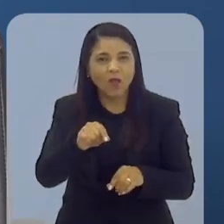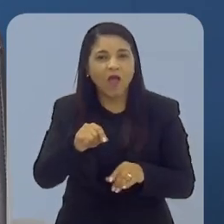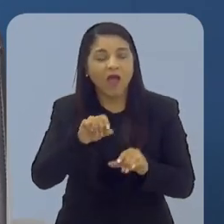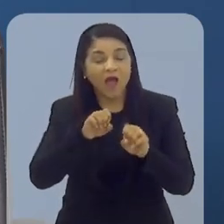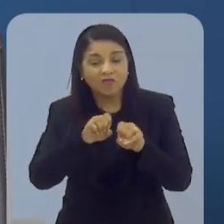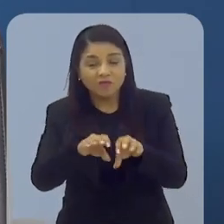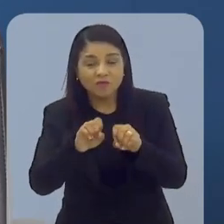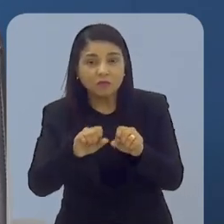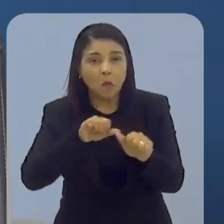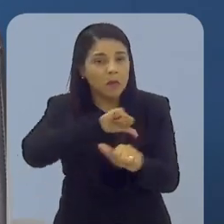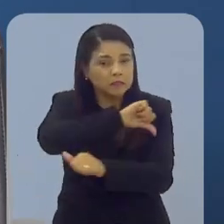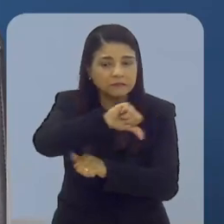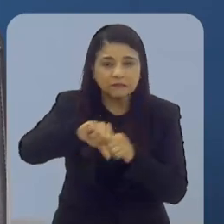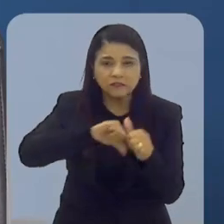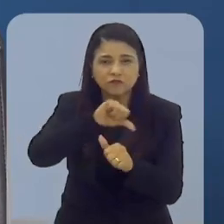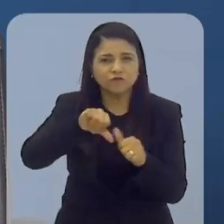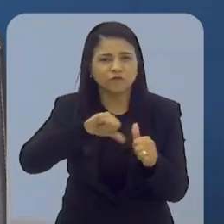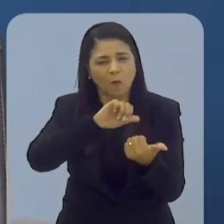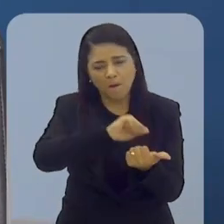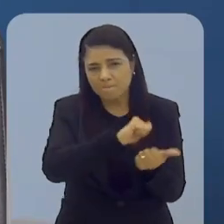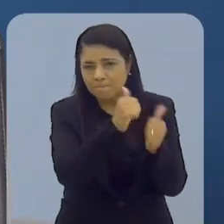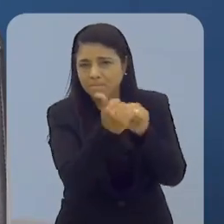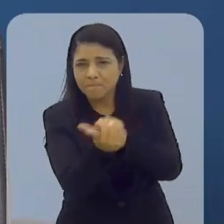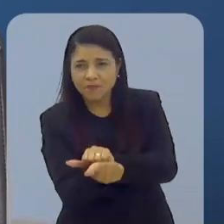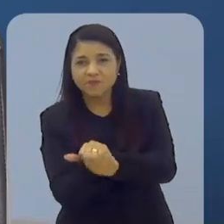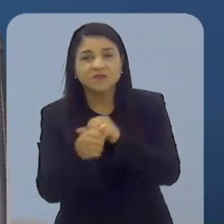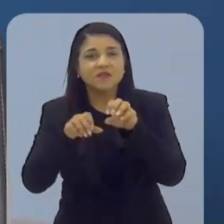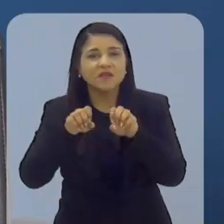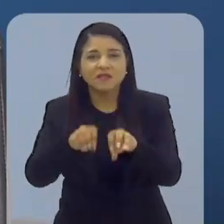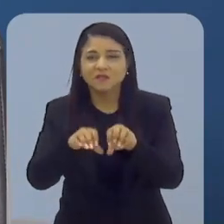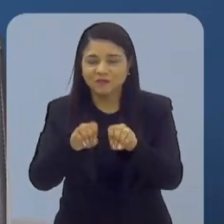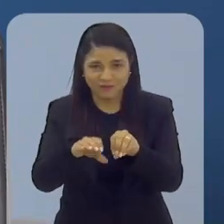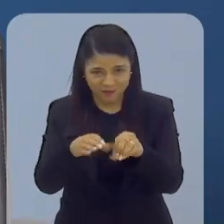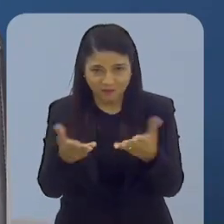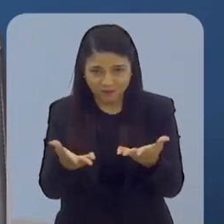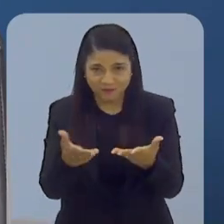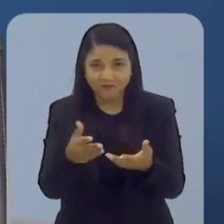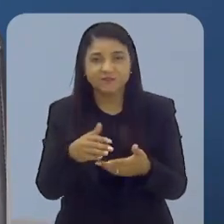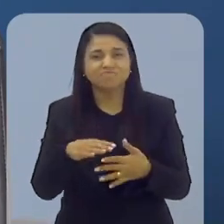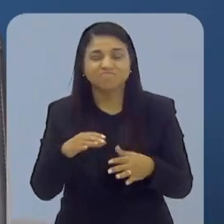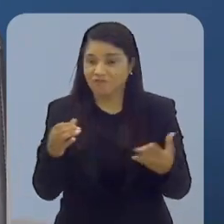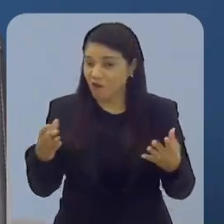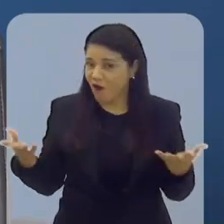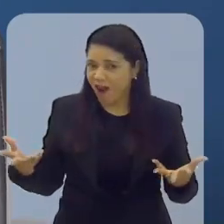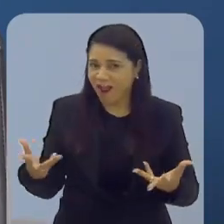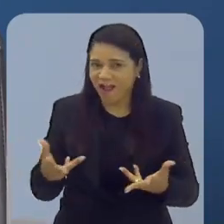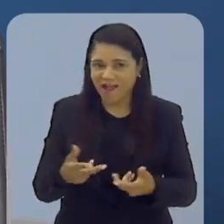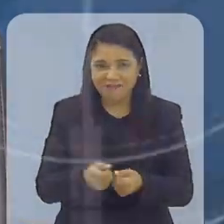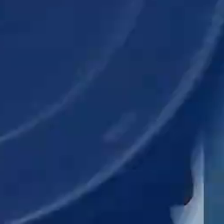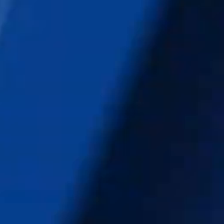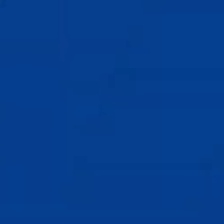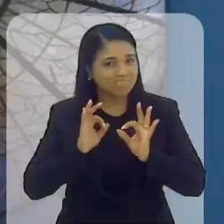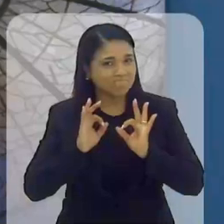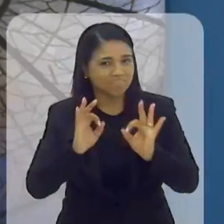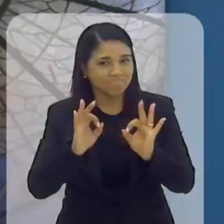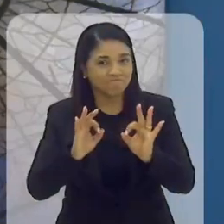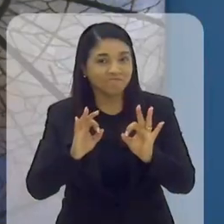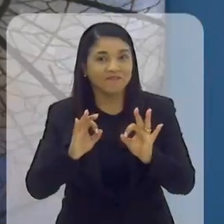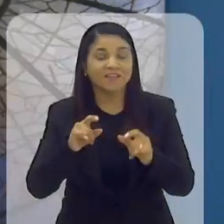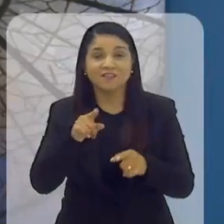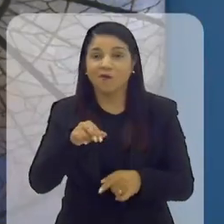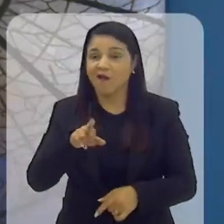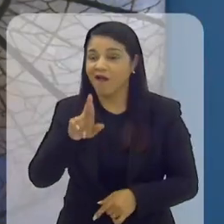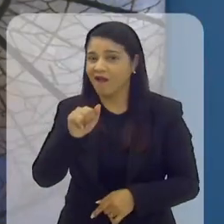salva, a educação é que exalta, a educação é que transforma, a educação que faz entender que não sou eu, é que somos nós. Ficou